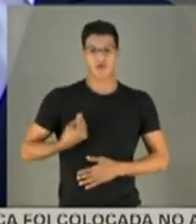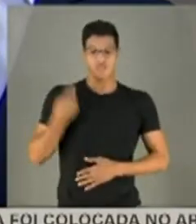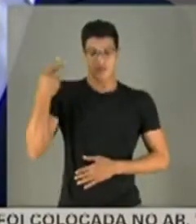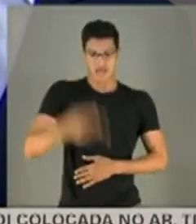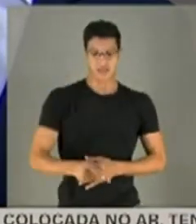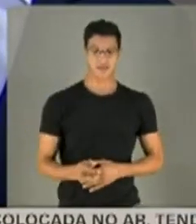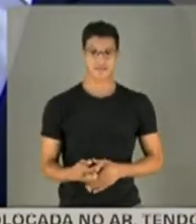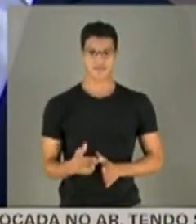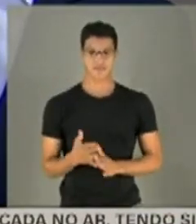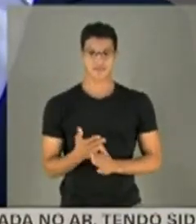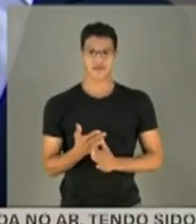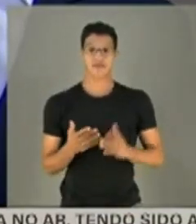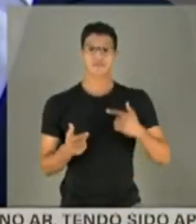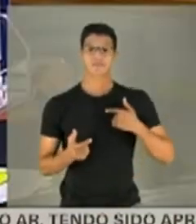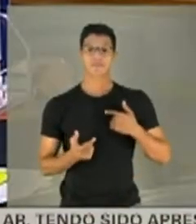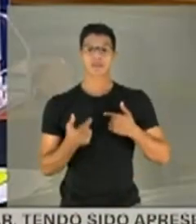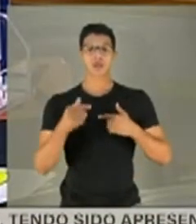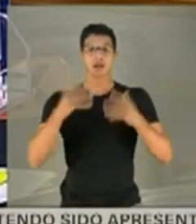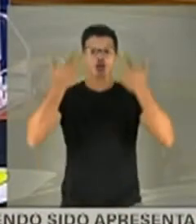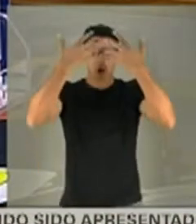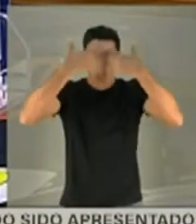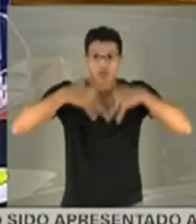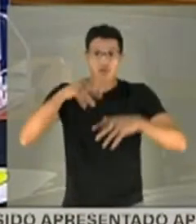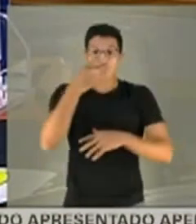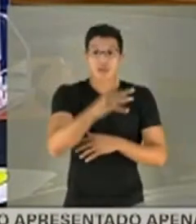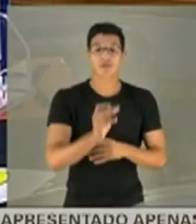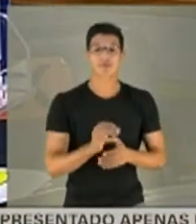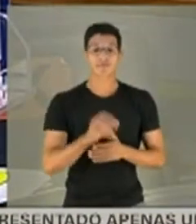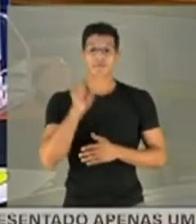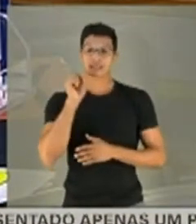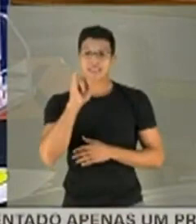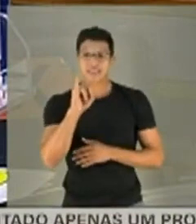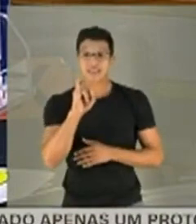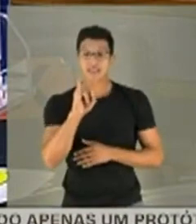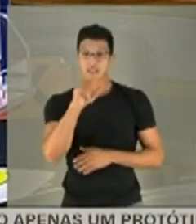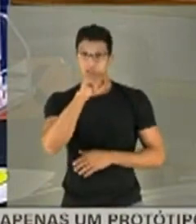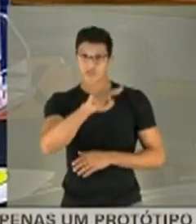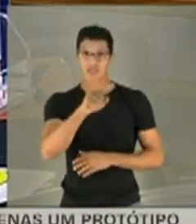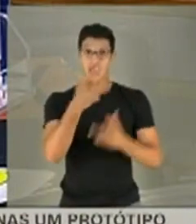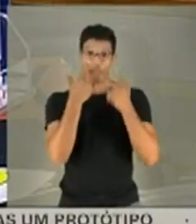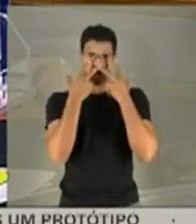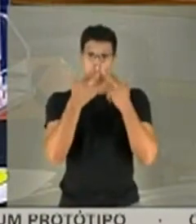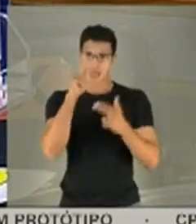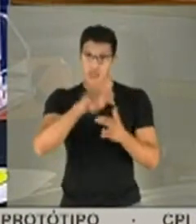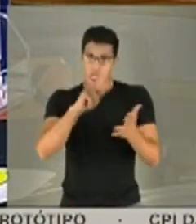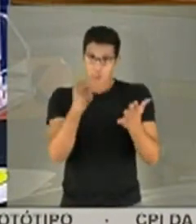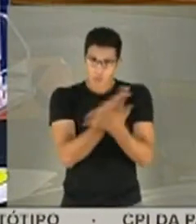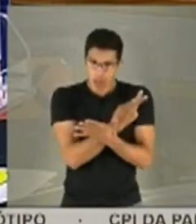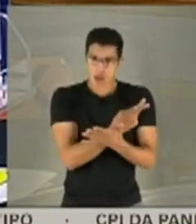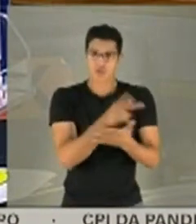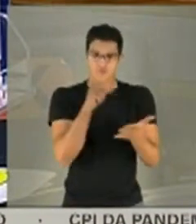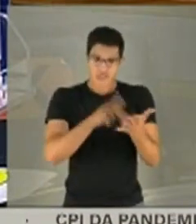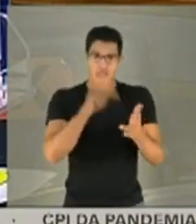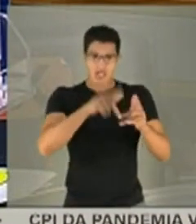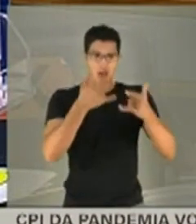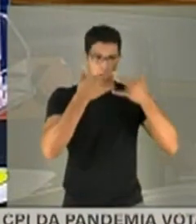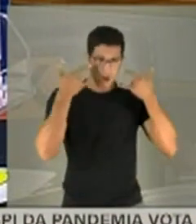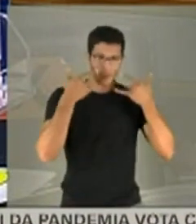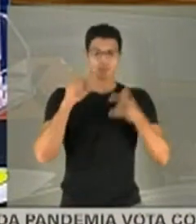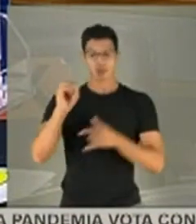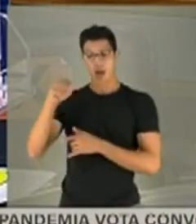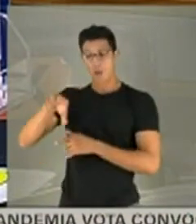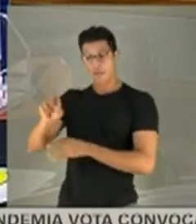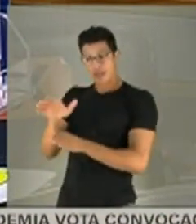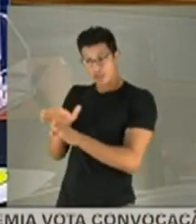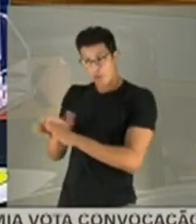Mas, perfeitamente, eu só quero depender um raciocínio. Se a senhora considera que é um erro, e de fato é, a OMS só tem